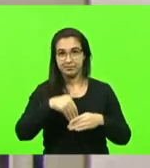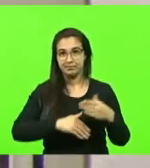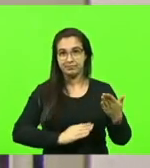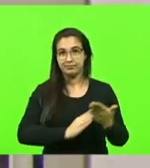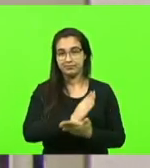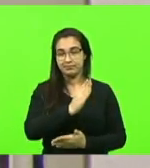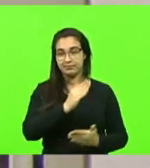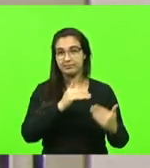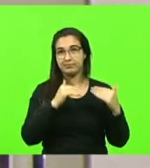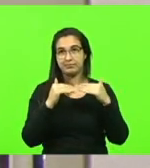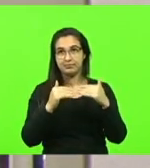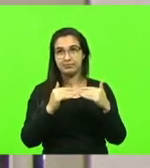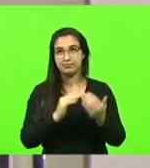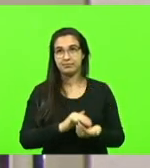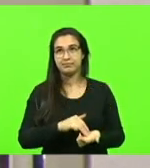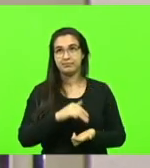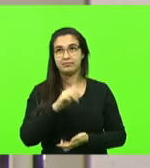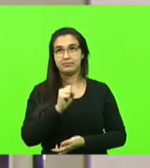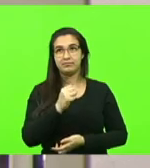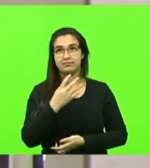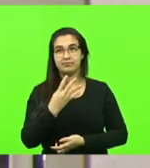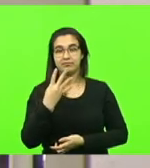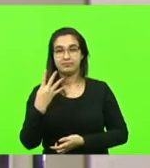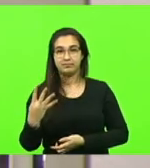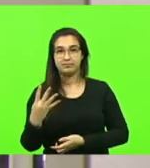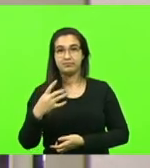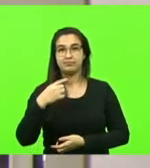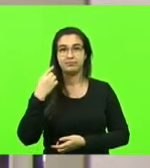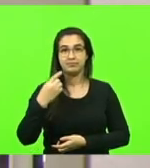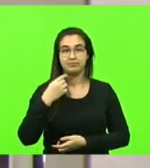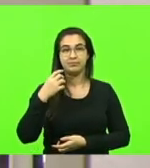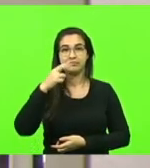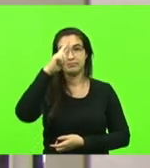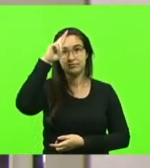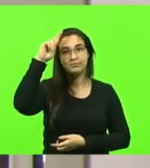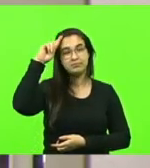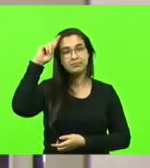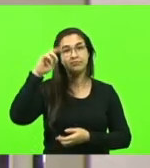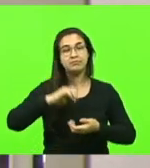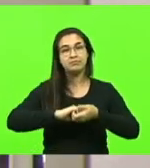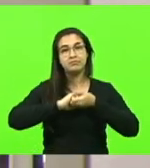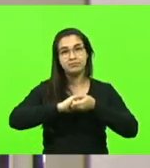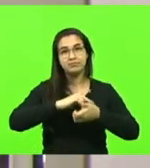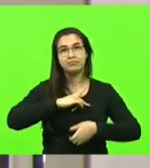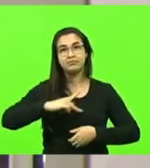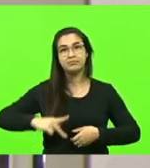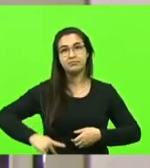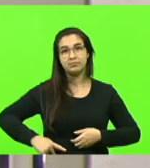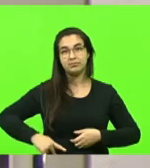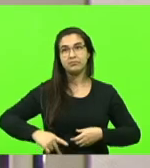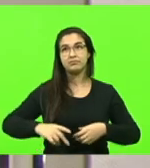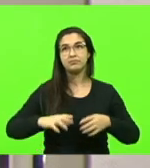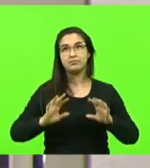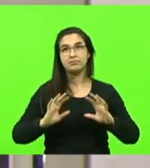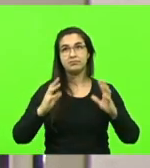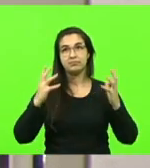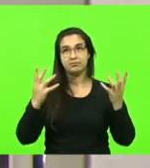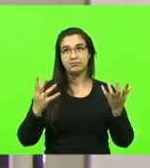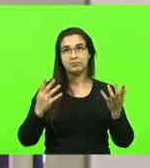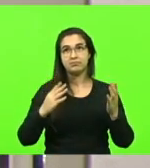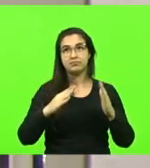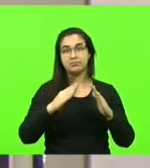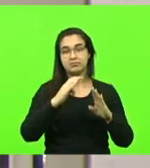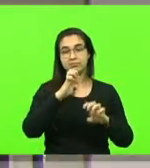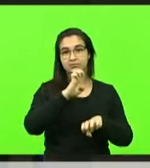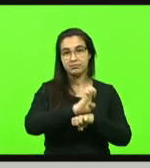Aprovado por unanimidade. Moção 844, ator deputado Floriano, cumprimentando o presidente da Convenção Estadual das Igrejas O Brasil